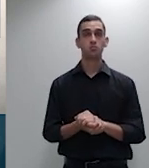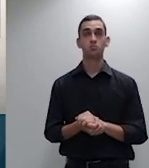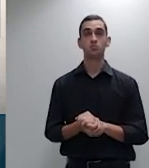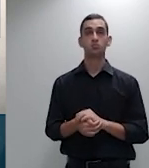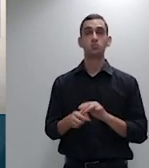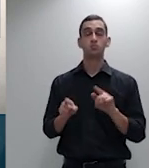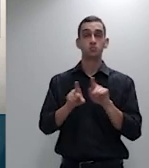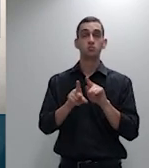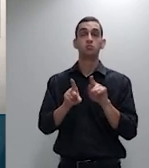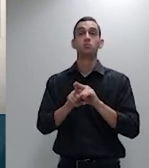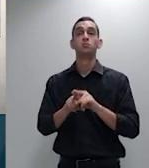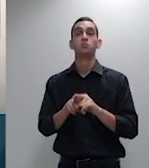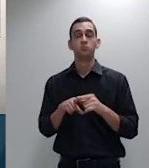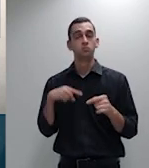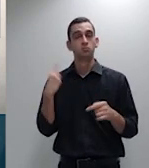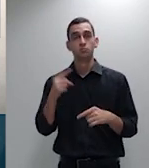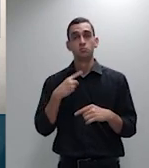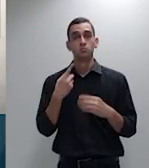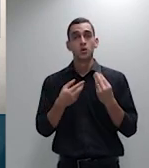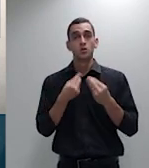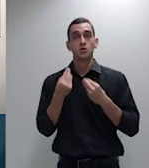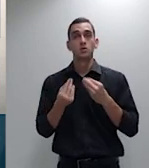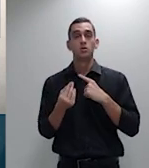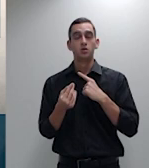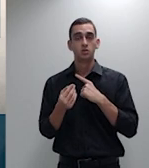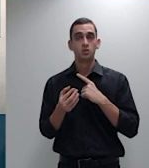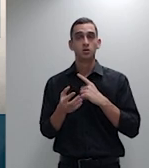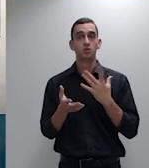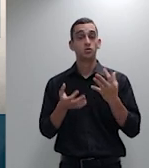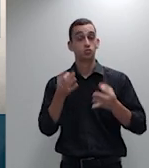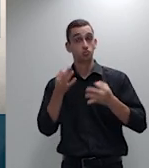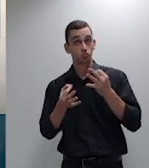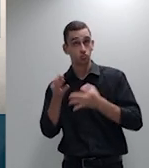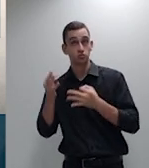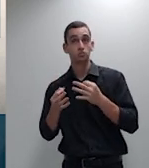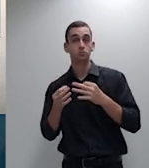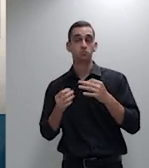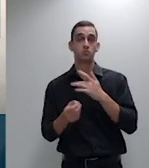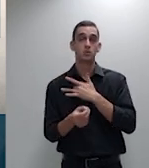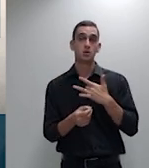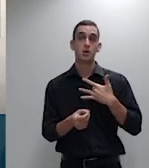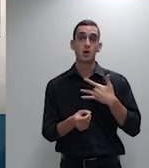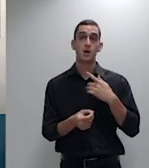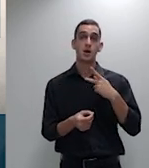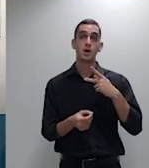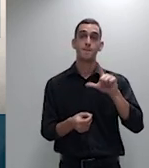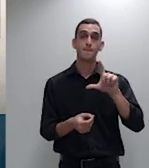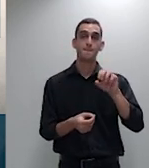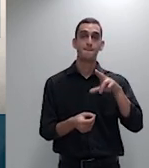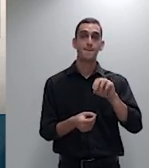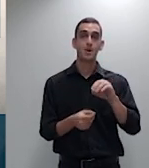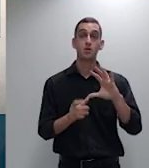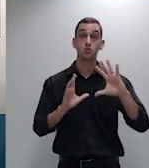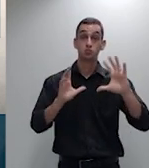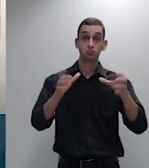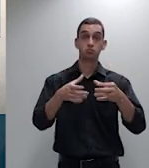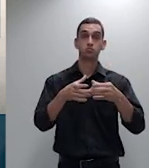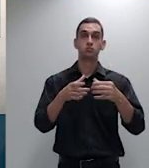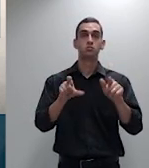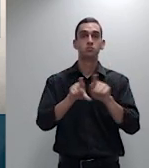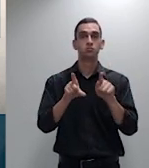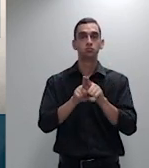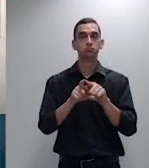aplicação aos planos coletivos da PES já consagrada nos planos